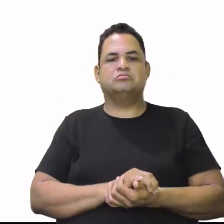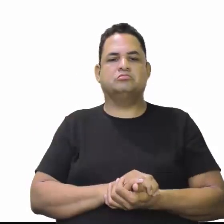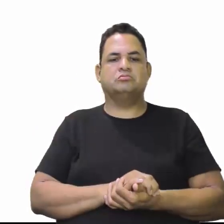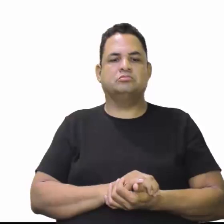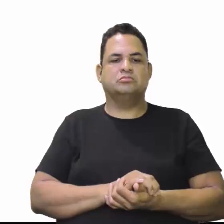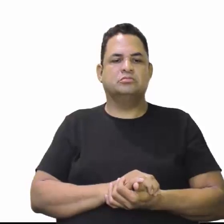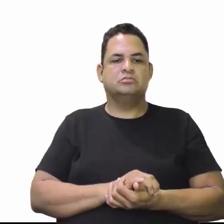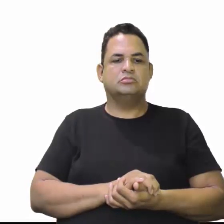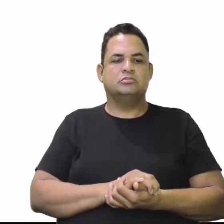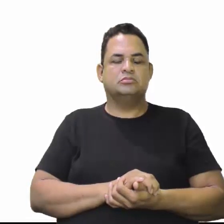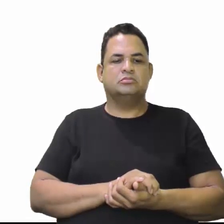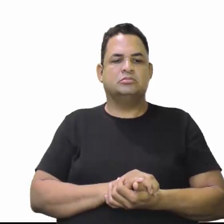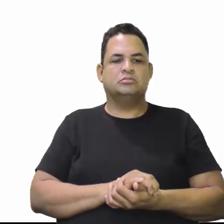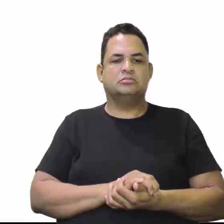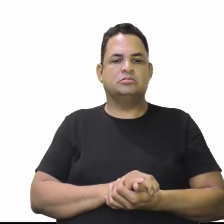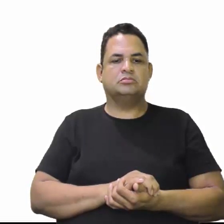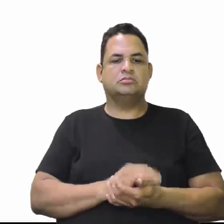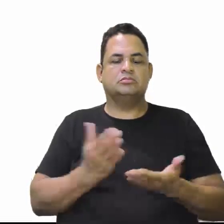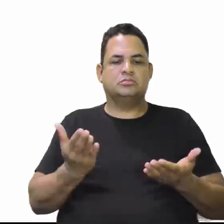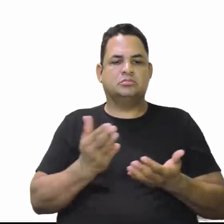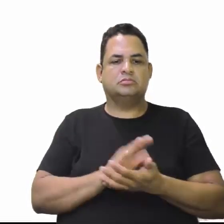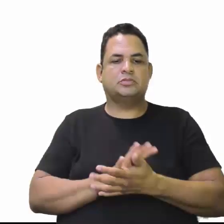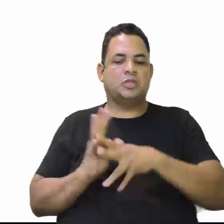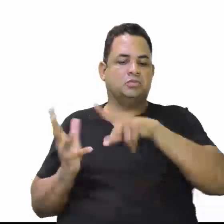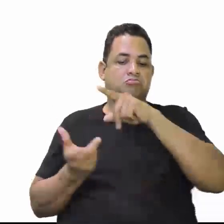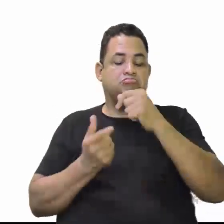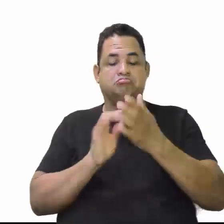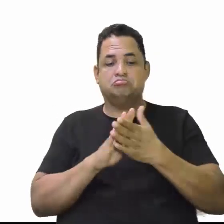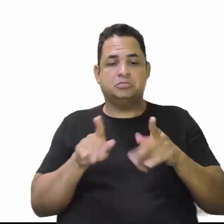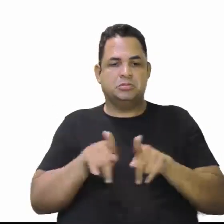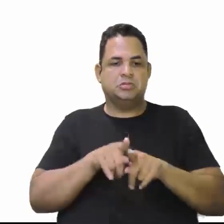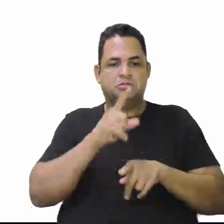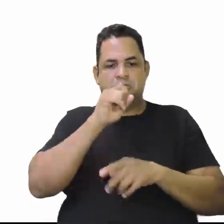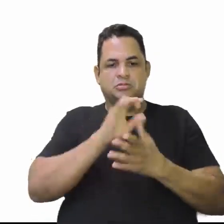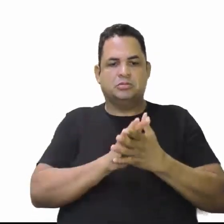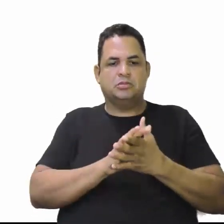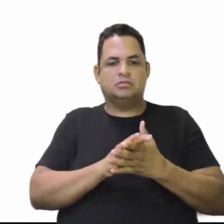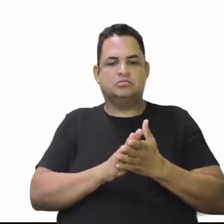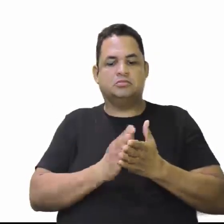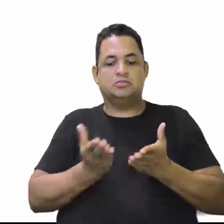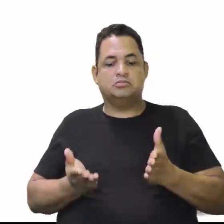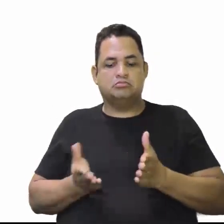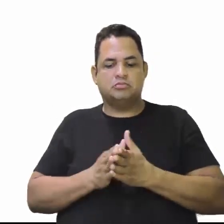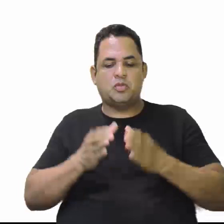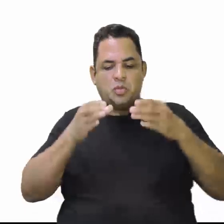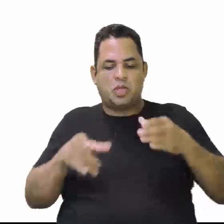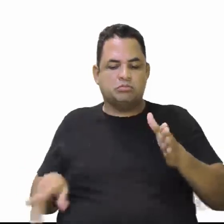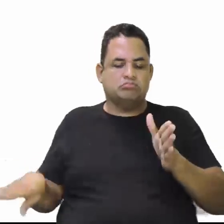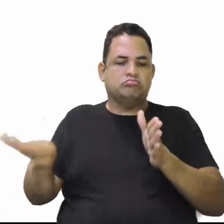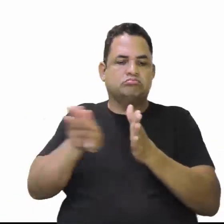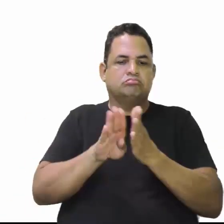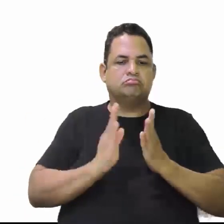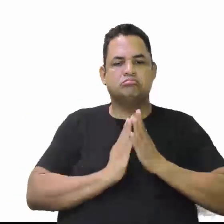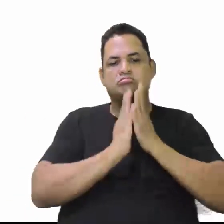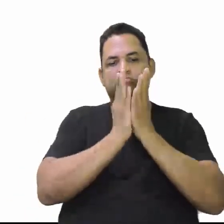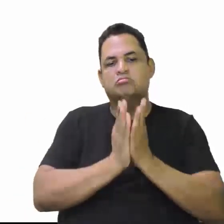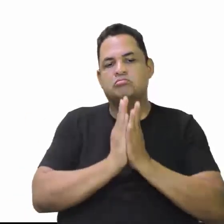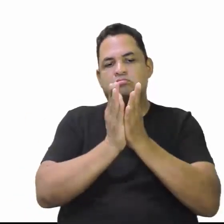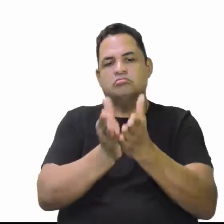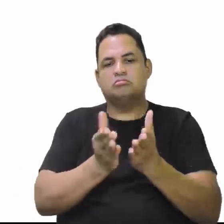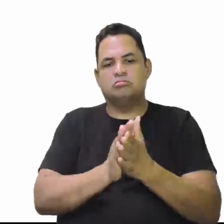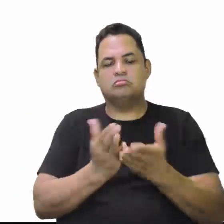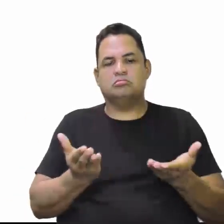da América Latina, do mundo, né, daquele momento. Porto Fluvial, existia um porto bem estruturado,